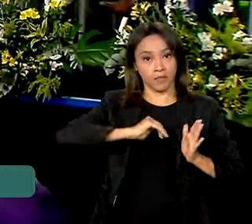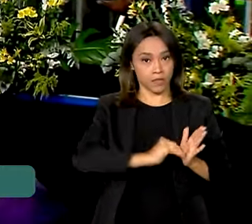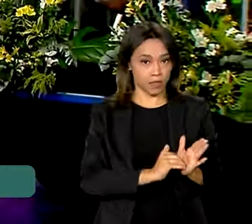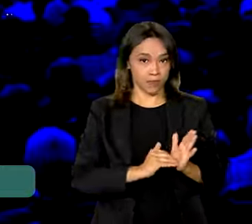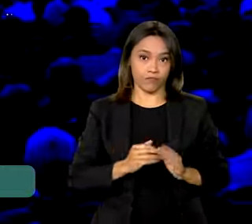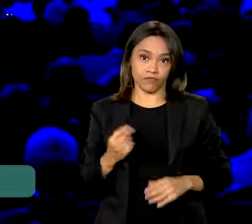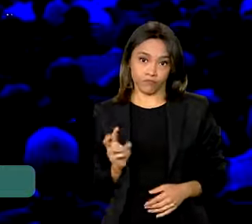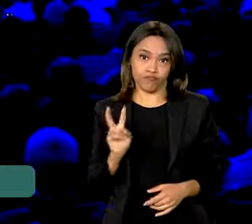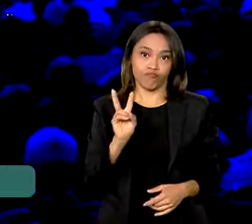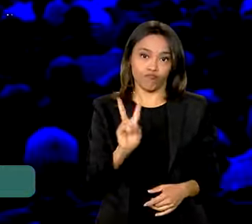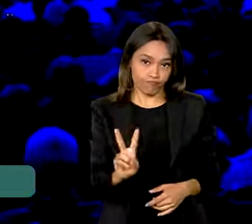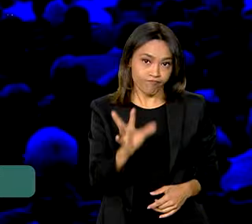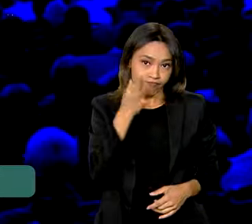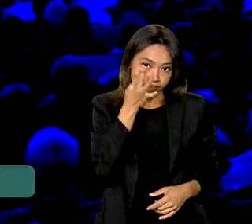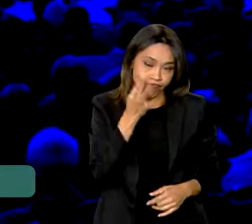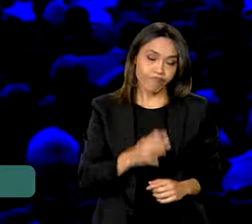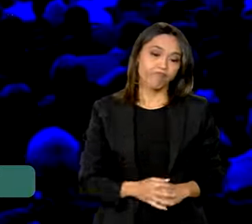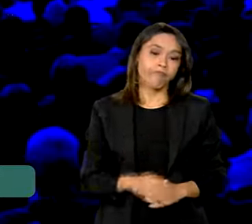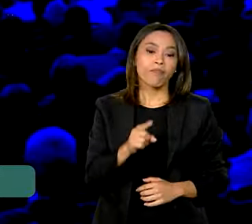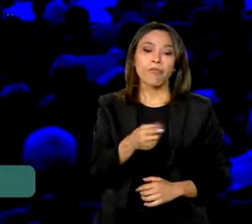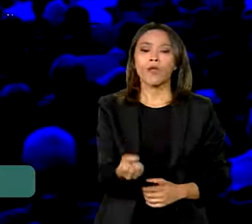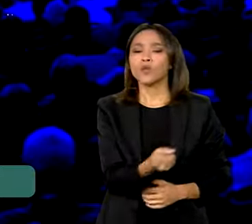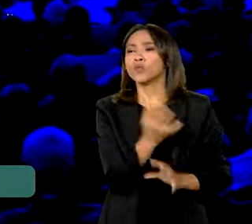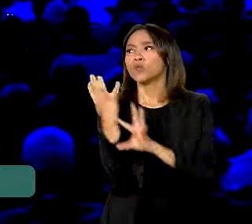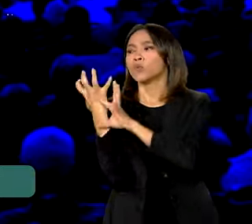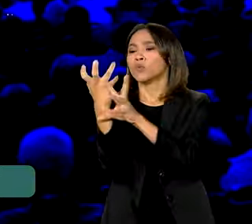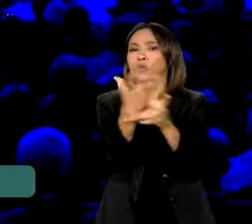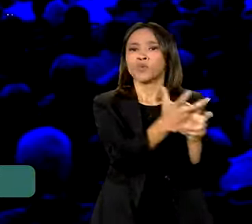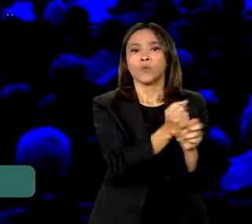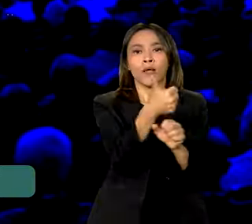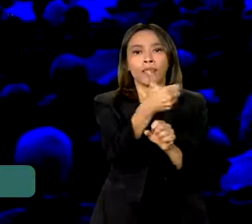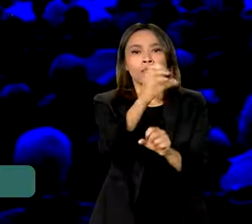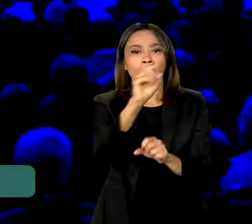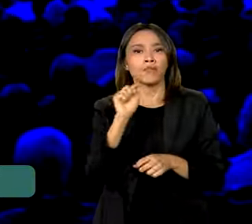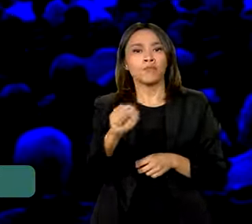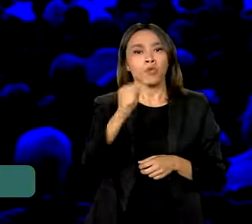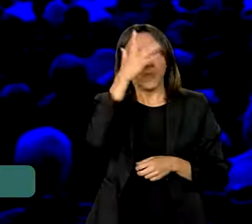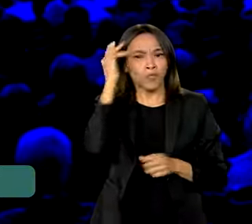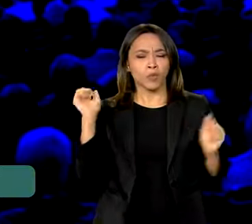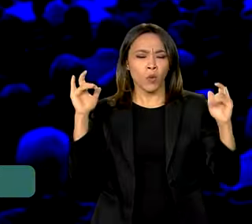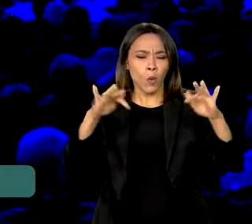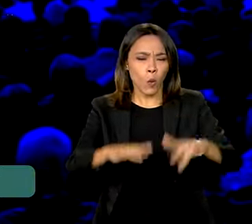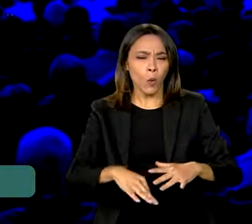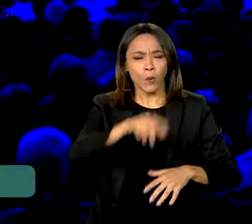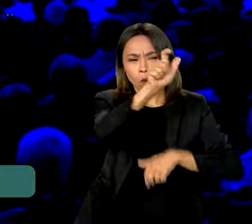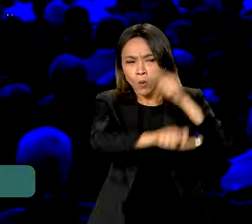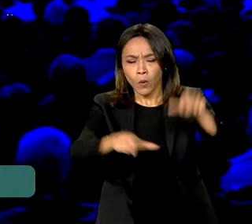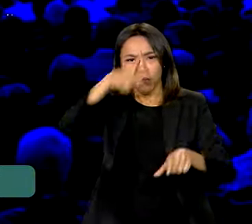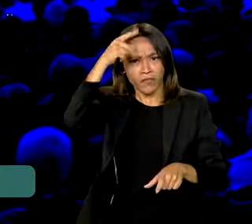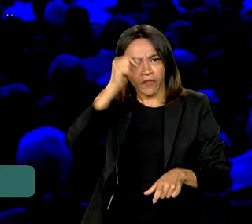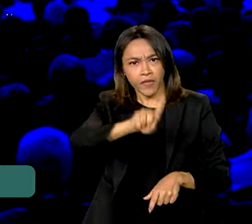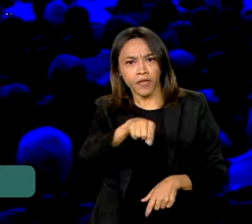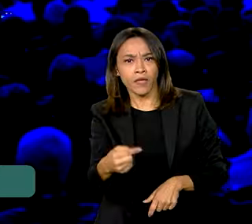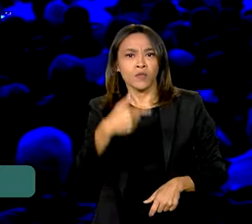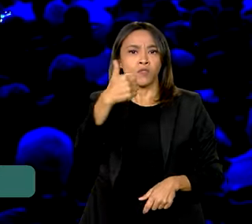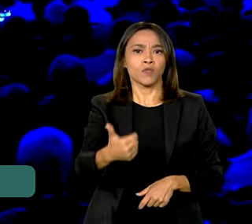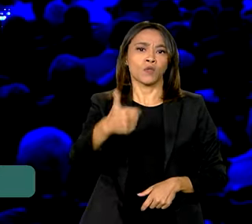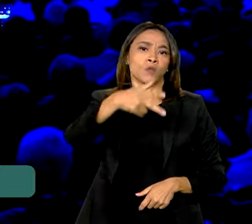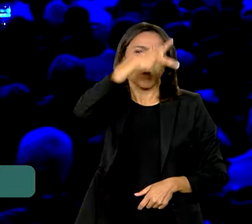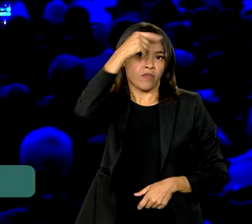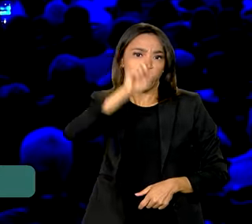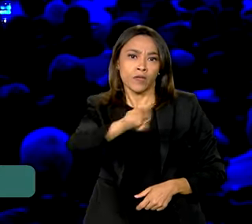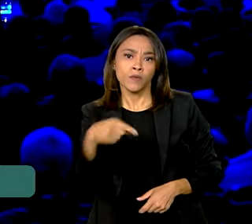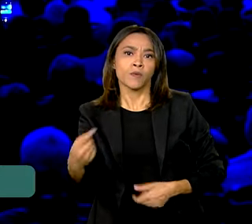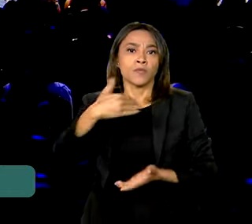Lira. O evento reúne cerca de 10 mil pessoas, entre prefeitos, vice-prefeitos, secretários municipais e